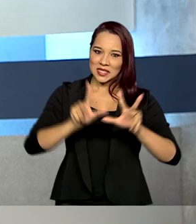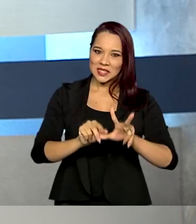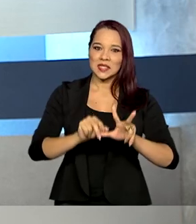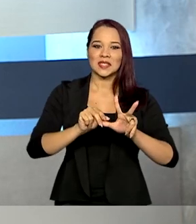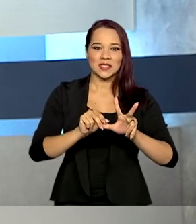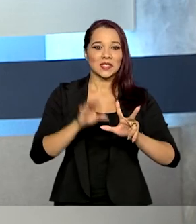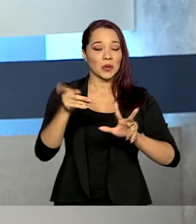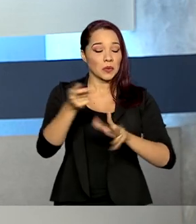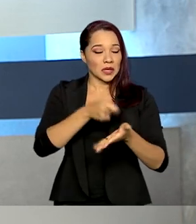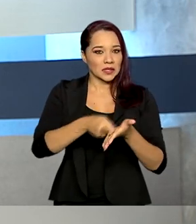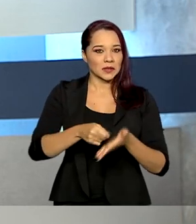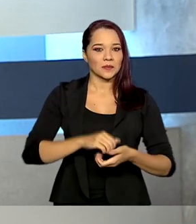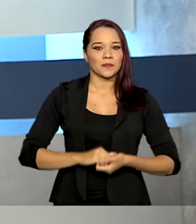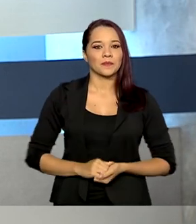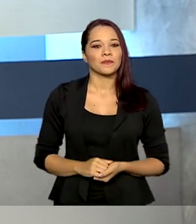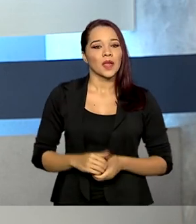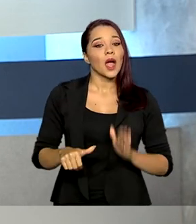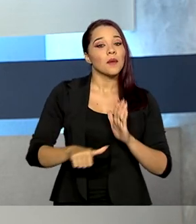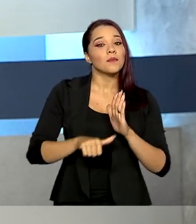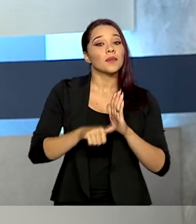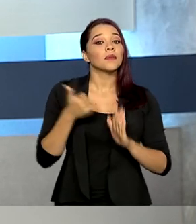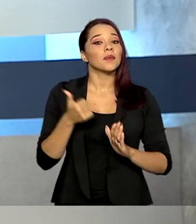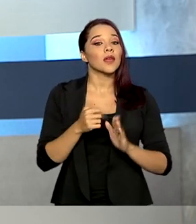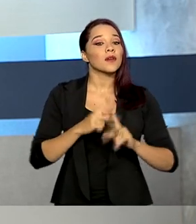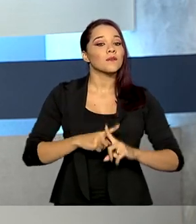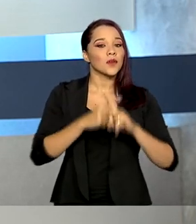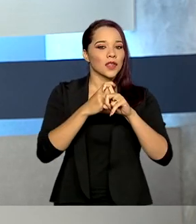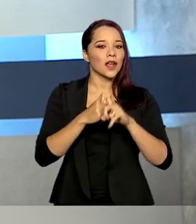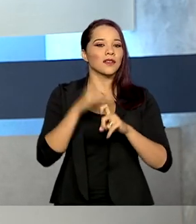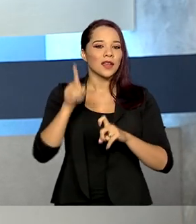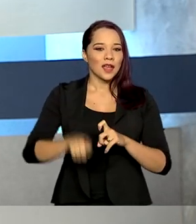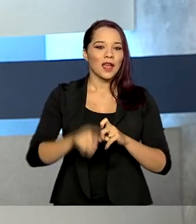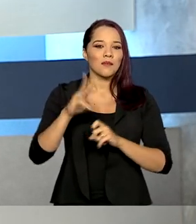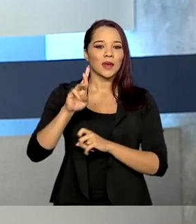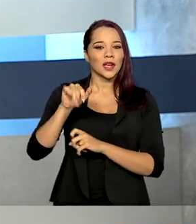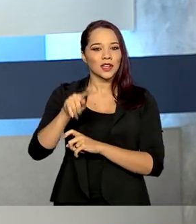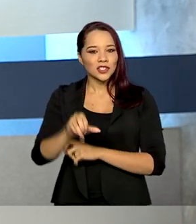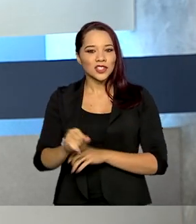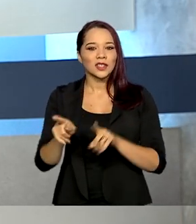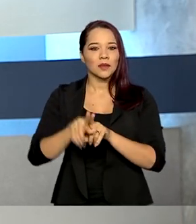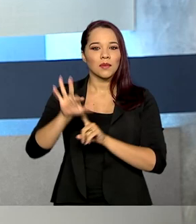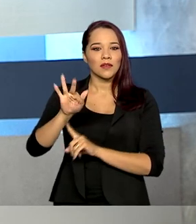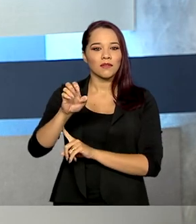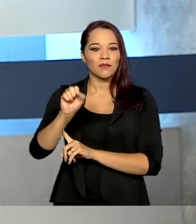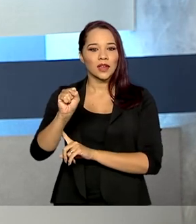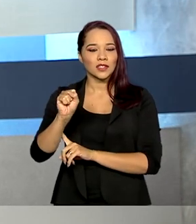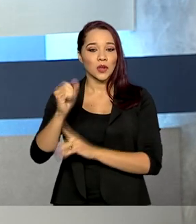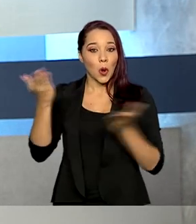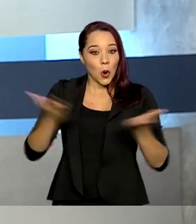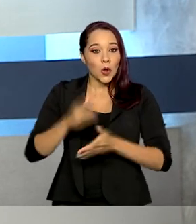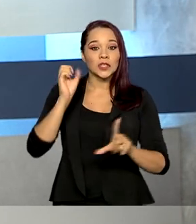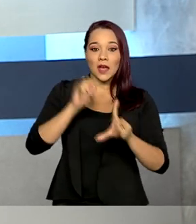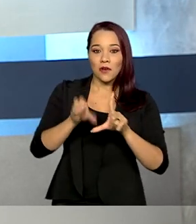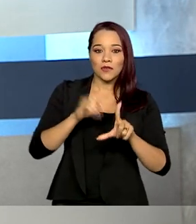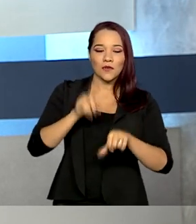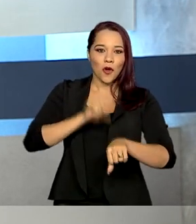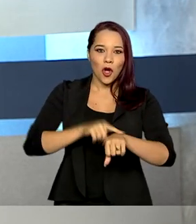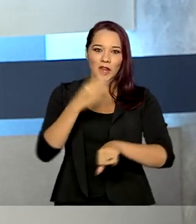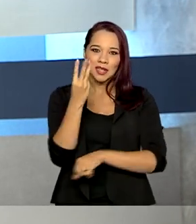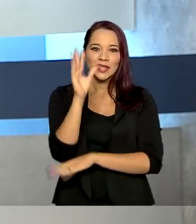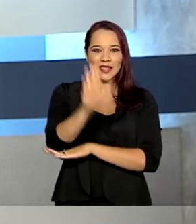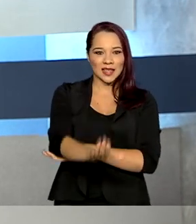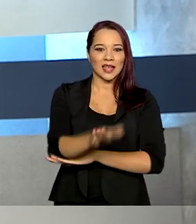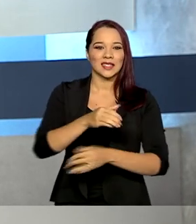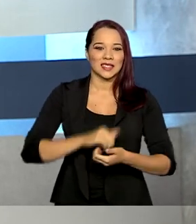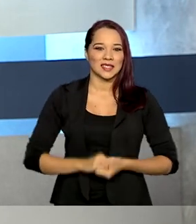fechado por assinatura. A primeira partida será entre Bragantino e Fest Clube, hoje, ao vivo, às 3 horas